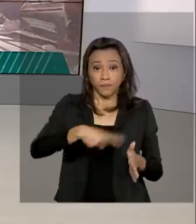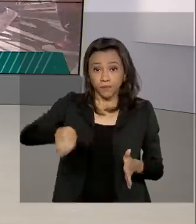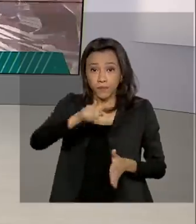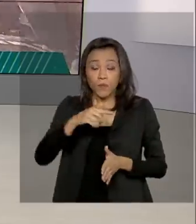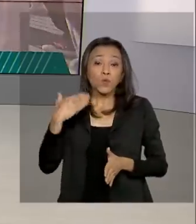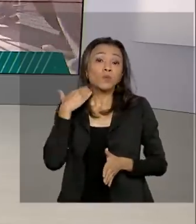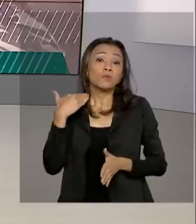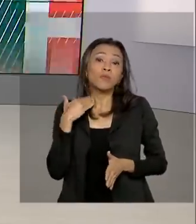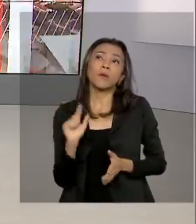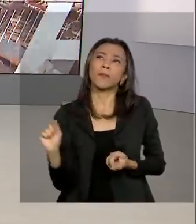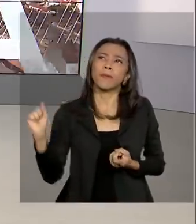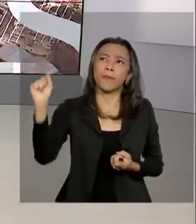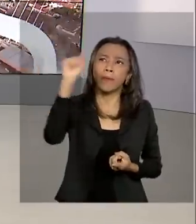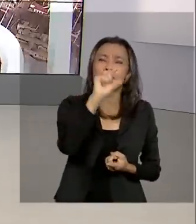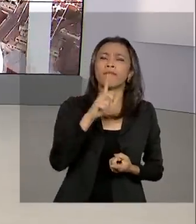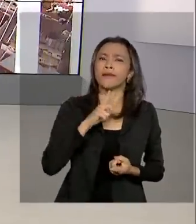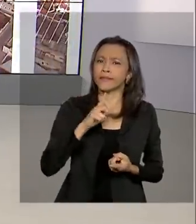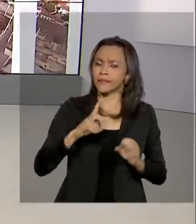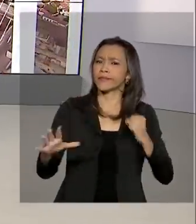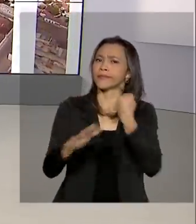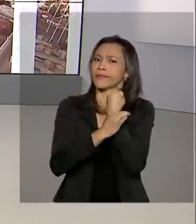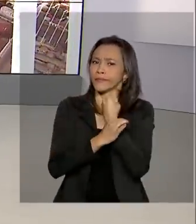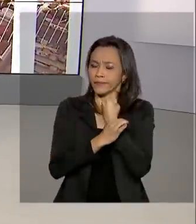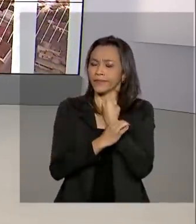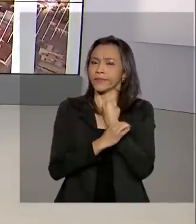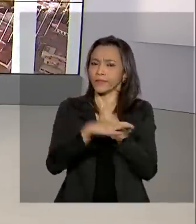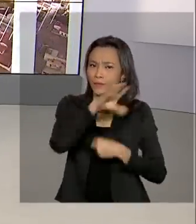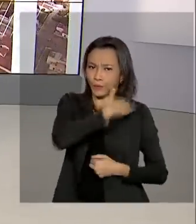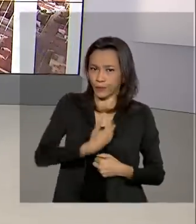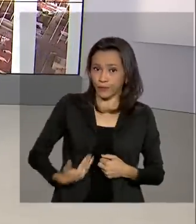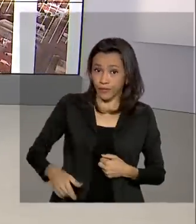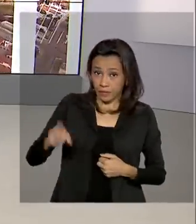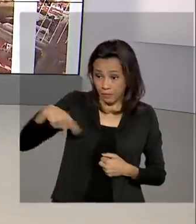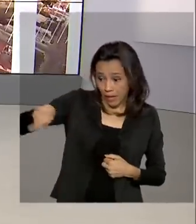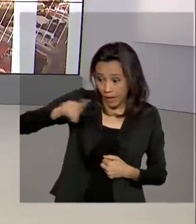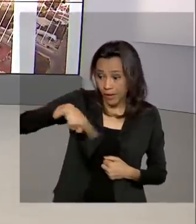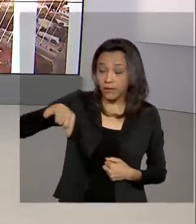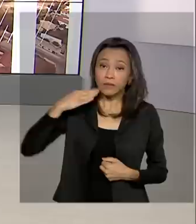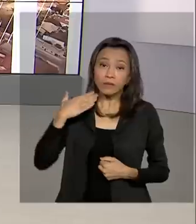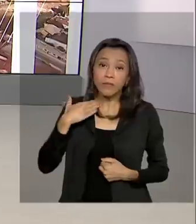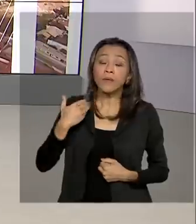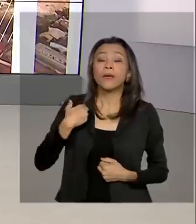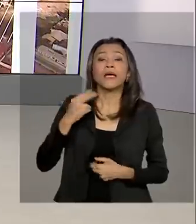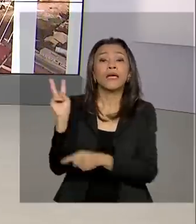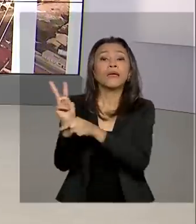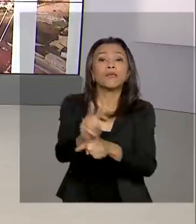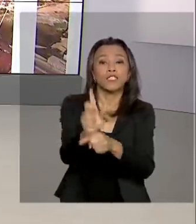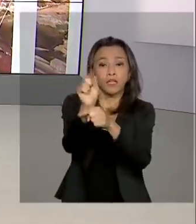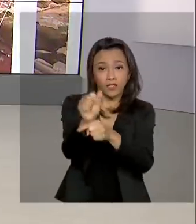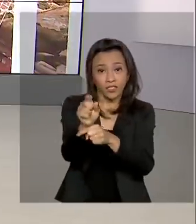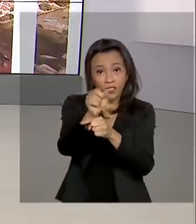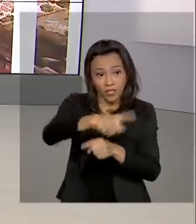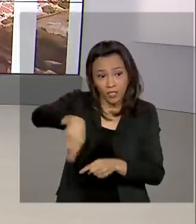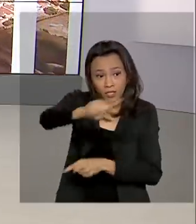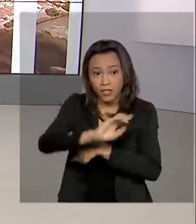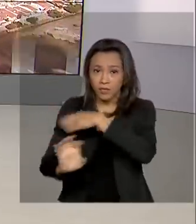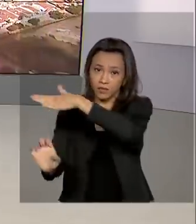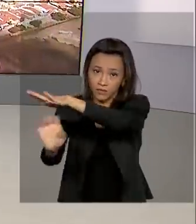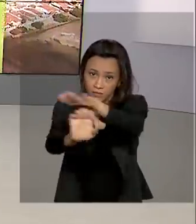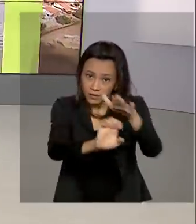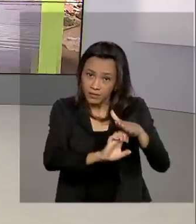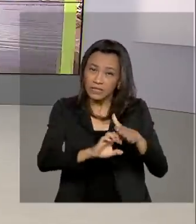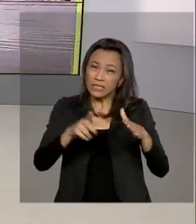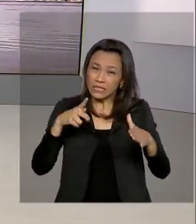vão contar com garantias do governo para emprestar dinheiro aos pequenos e médios empresários que enfrentam dificuldades com a pandemia do novo